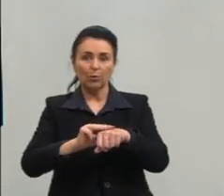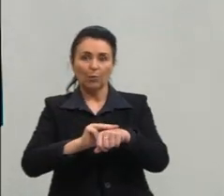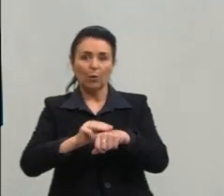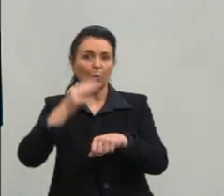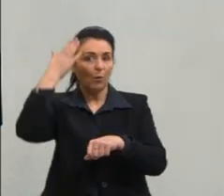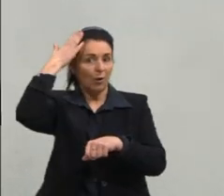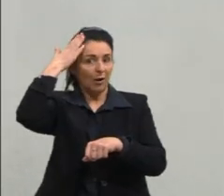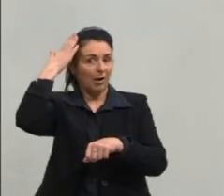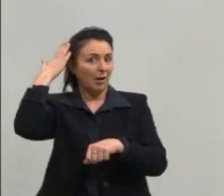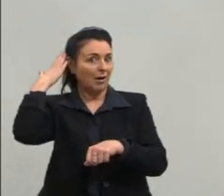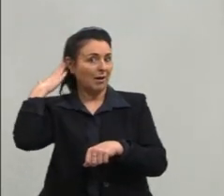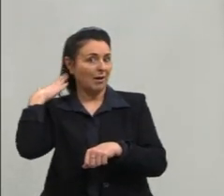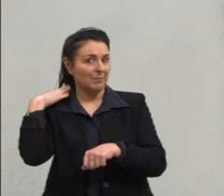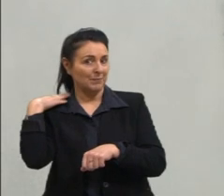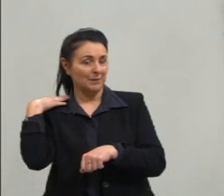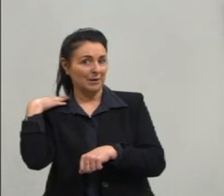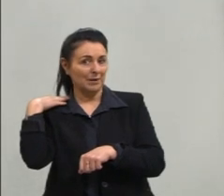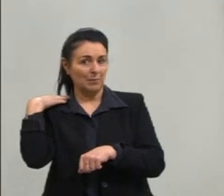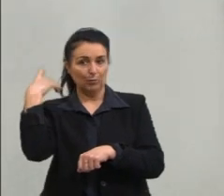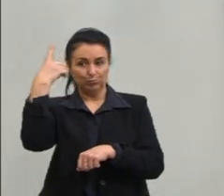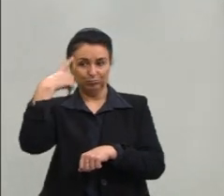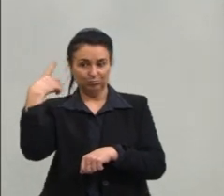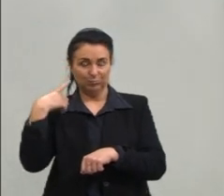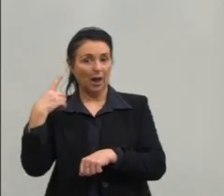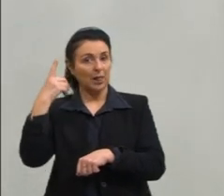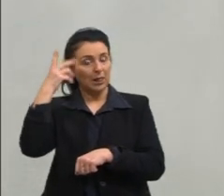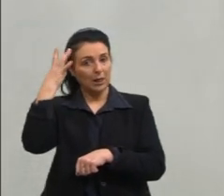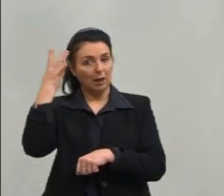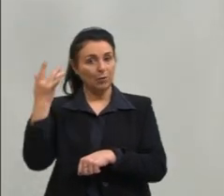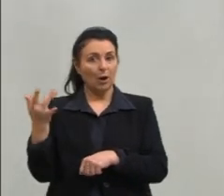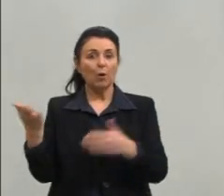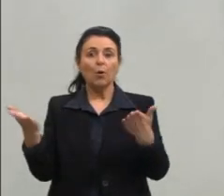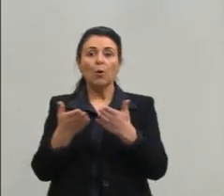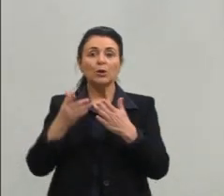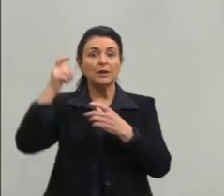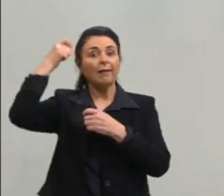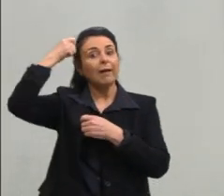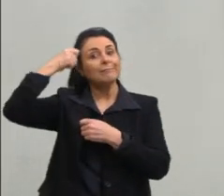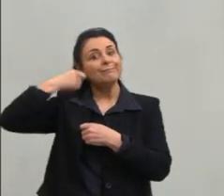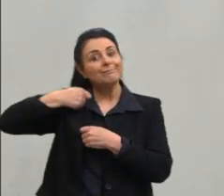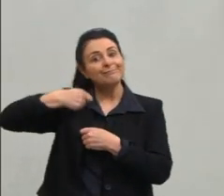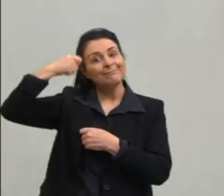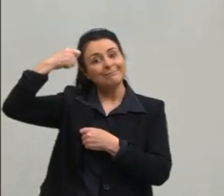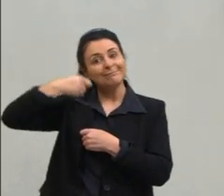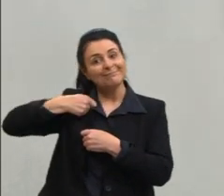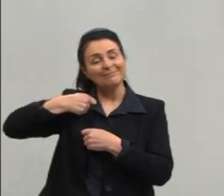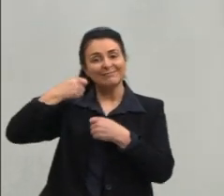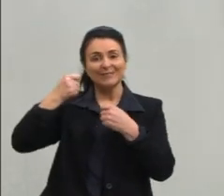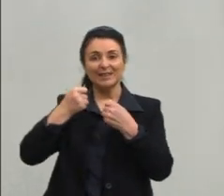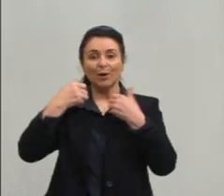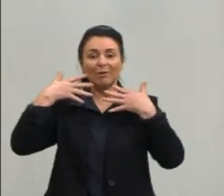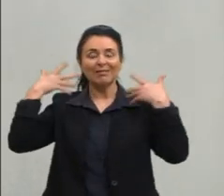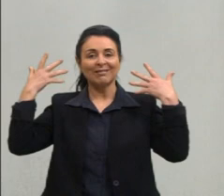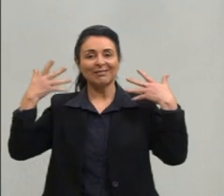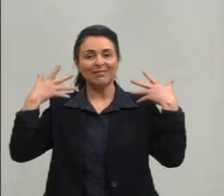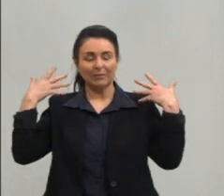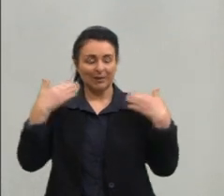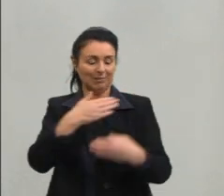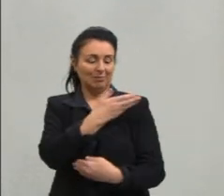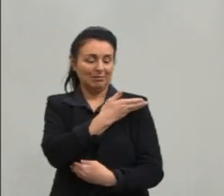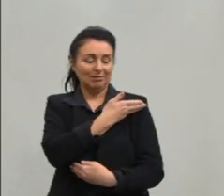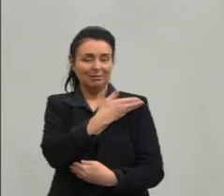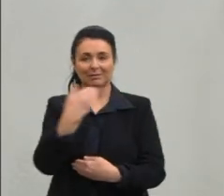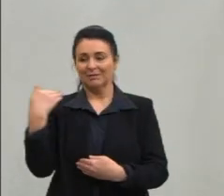cabelos, apesar de serem crespos naturalmente, hoje eles estão lisos, soltos à altura dos ombros.